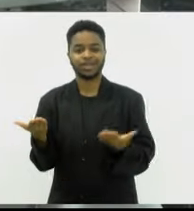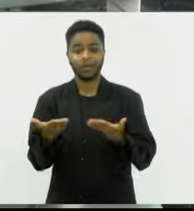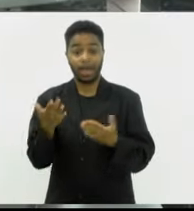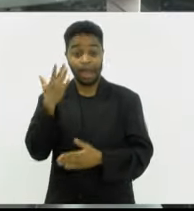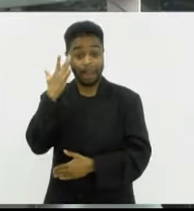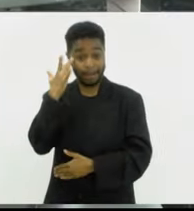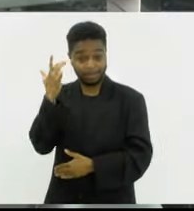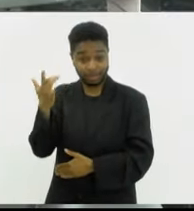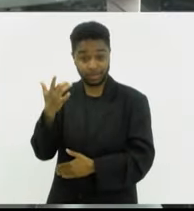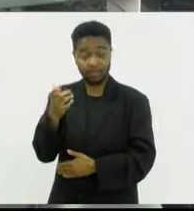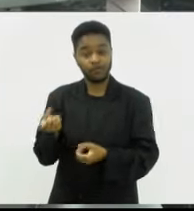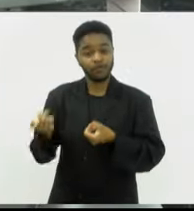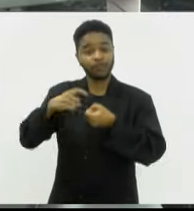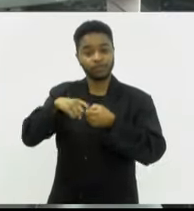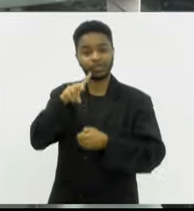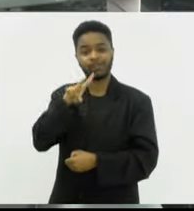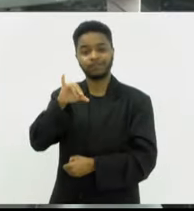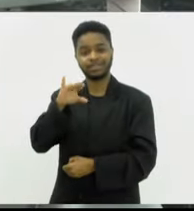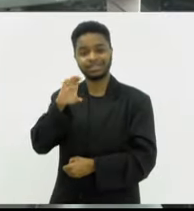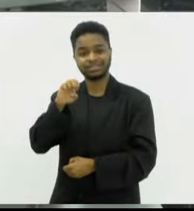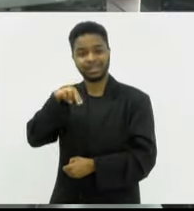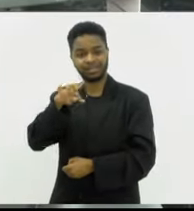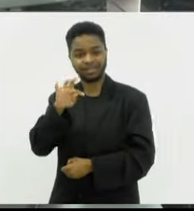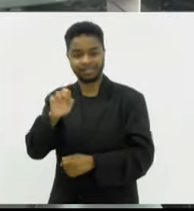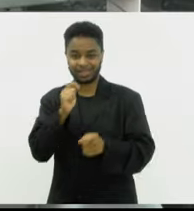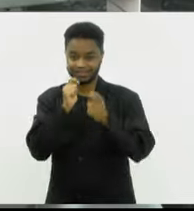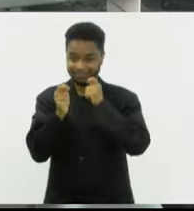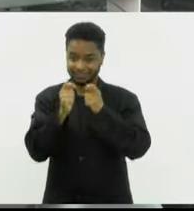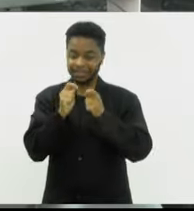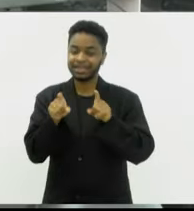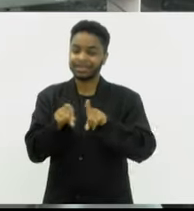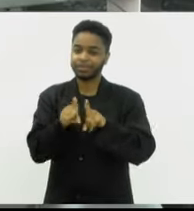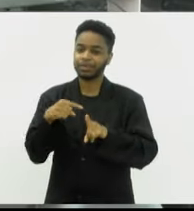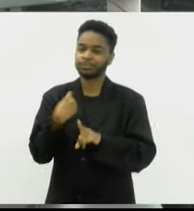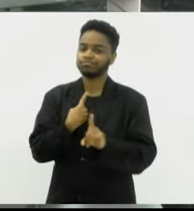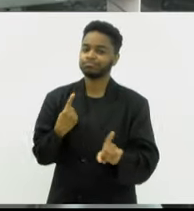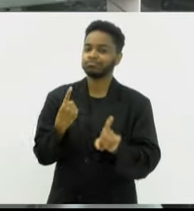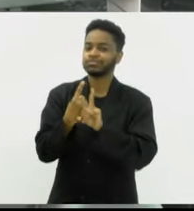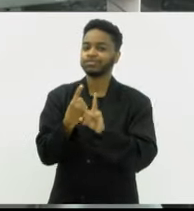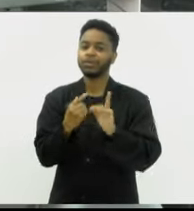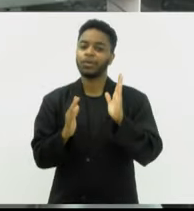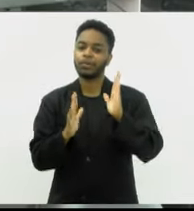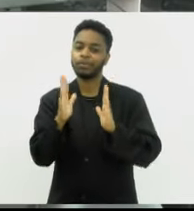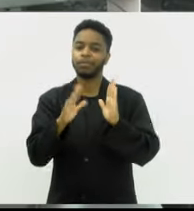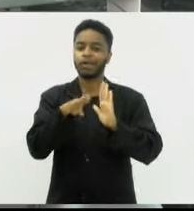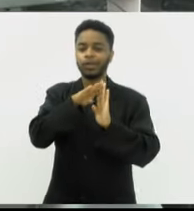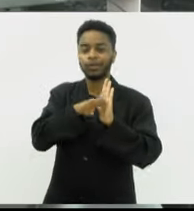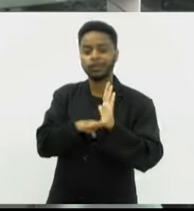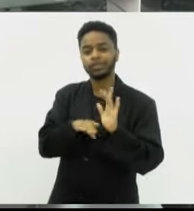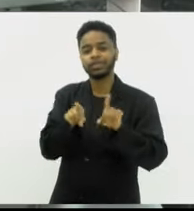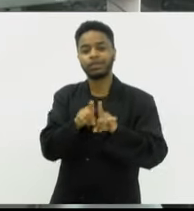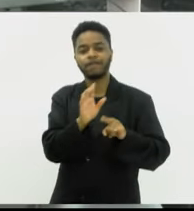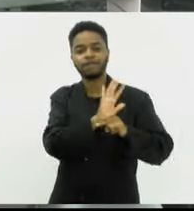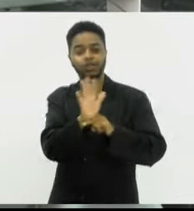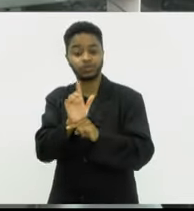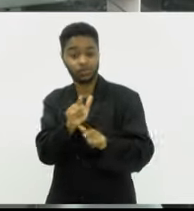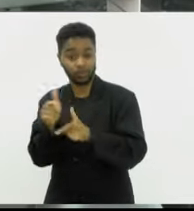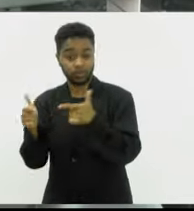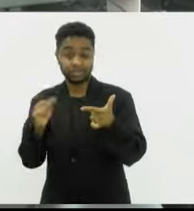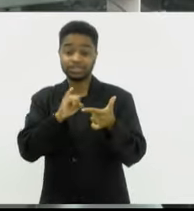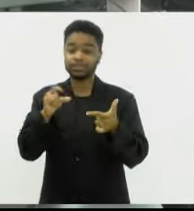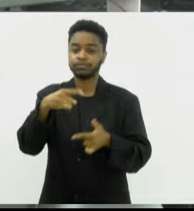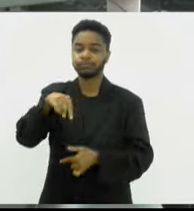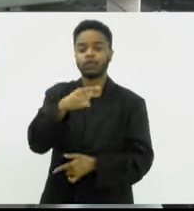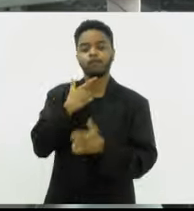Amanhã o Vicente Vetromilli está de volta aqui no jornal e a gente se encontra durante a programação, em outros vídeos. E se você quiser também